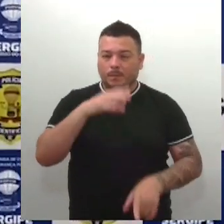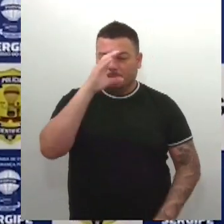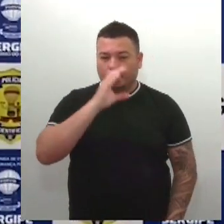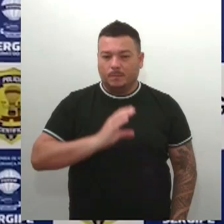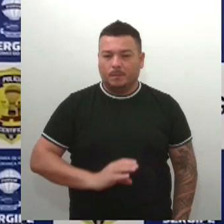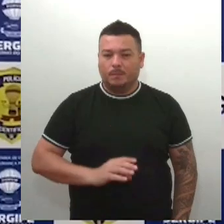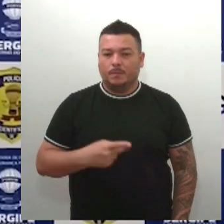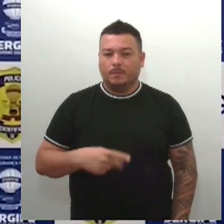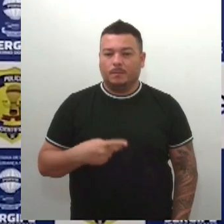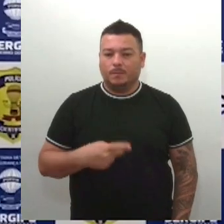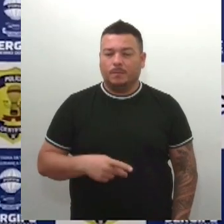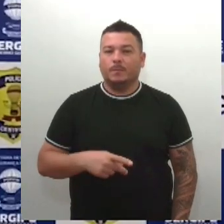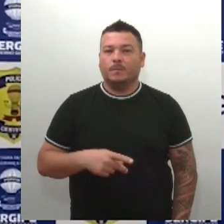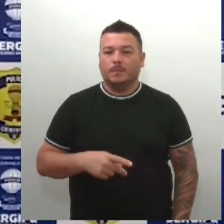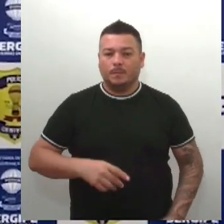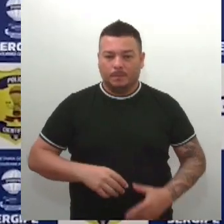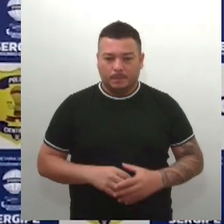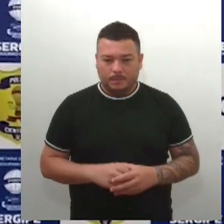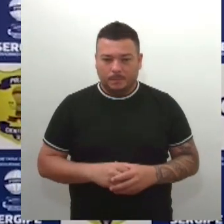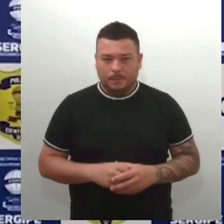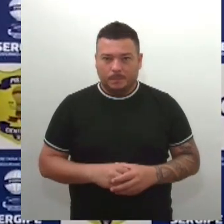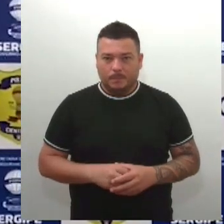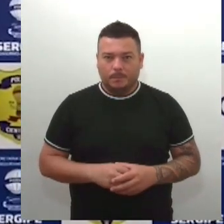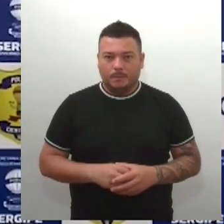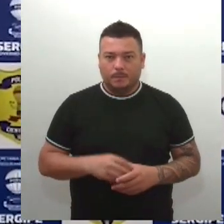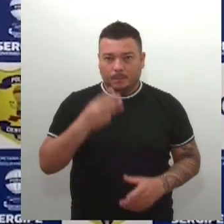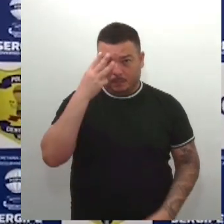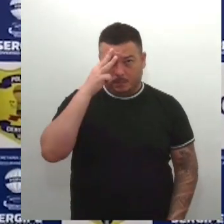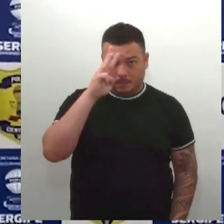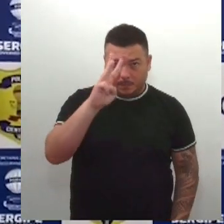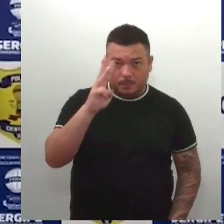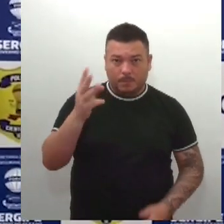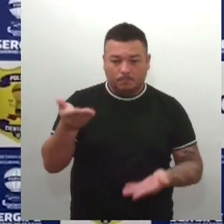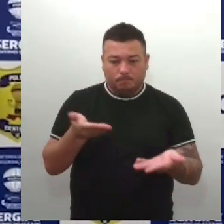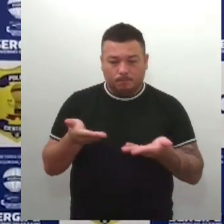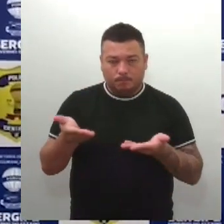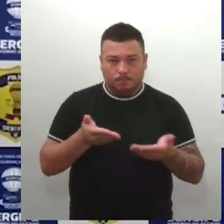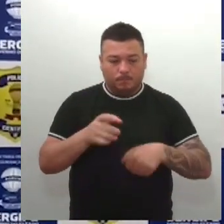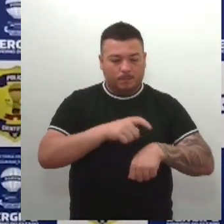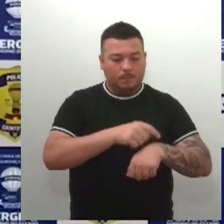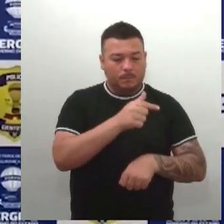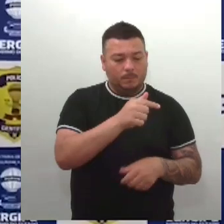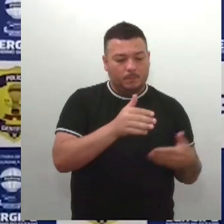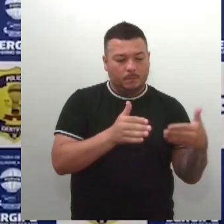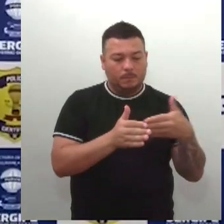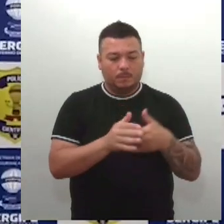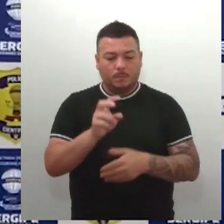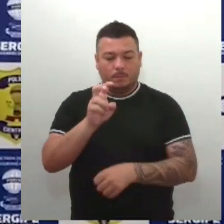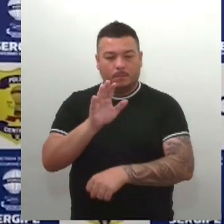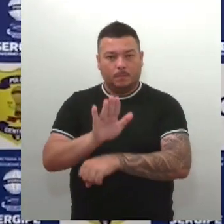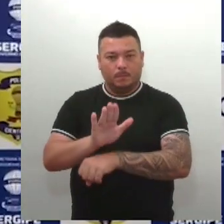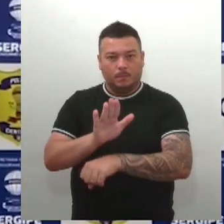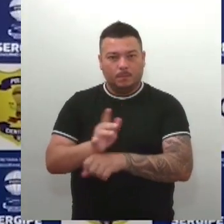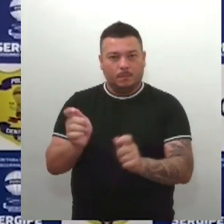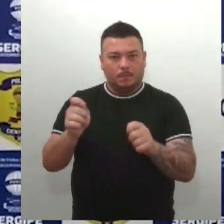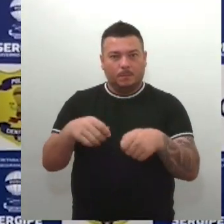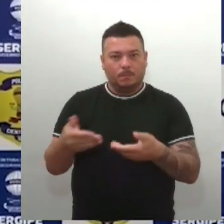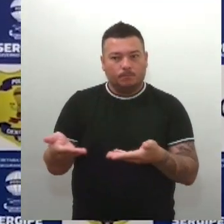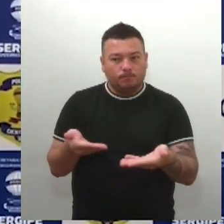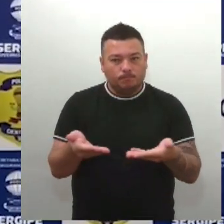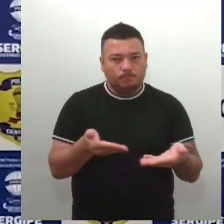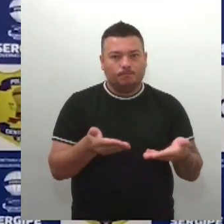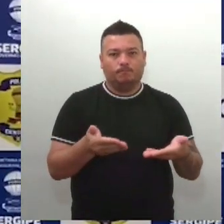que durante esses três dias de atendimento, das sete às 17, foi possível proporcionar mais de 800